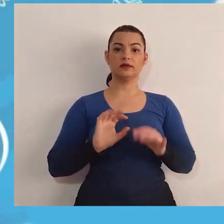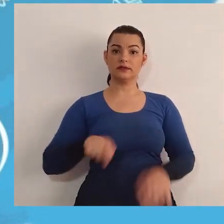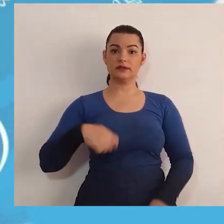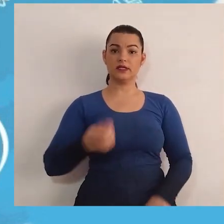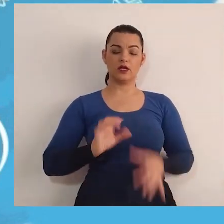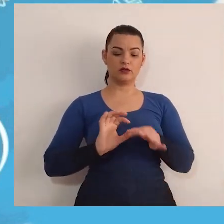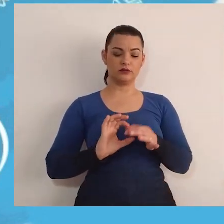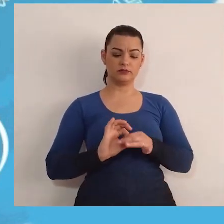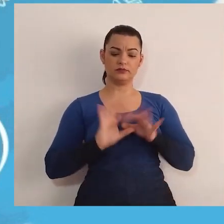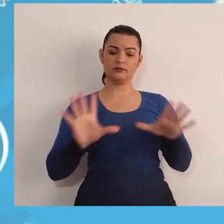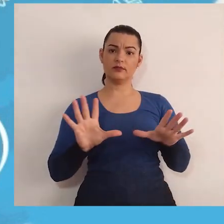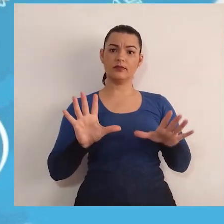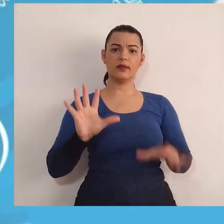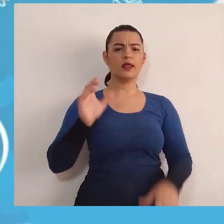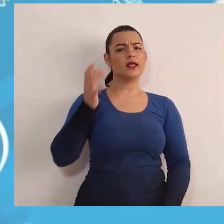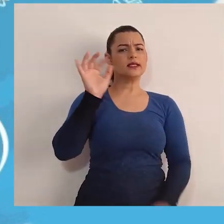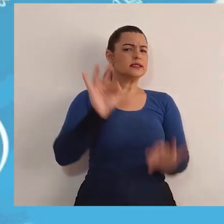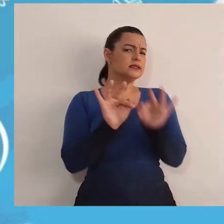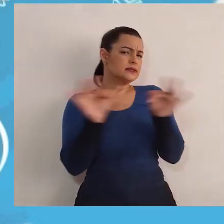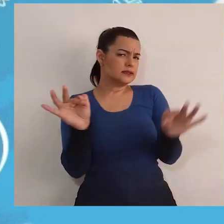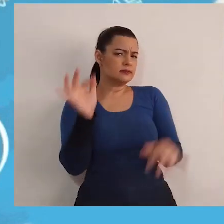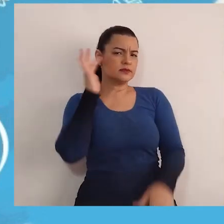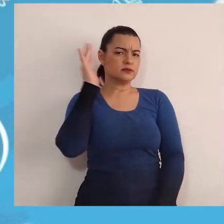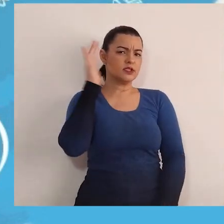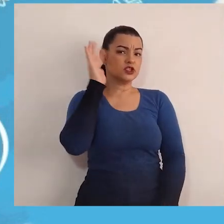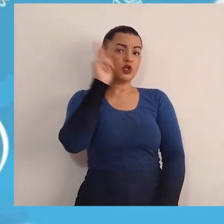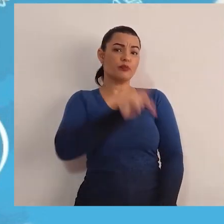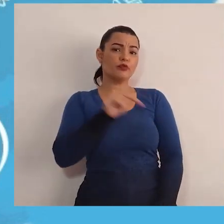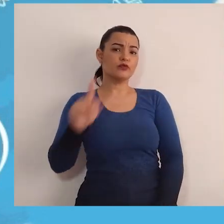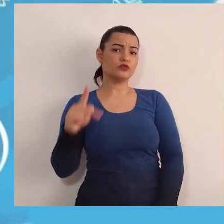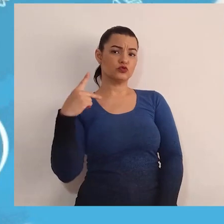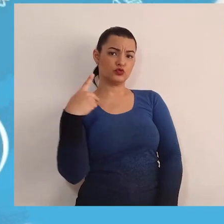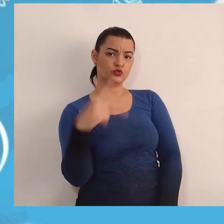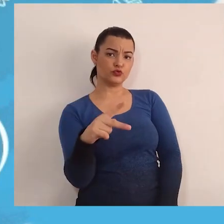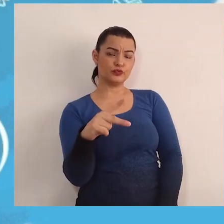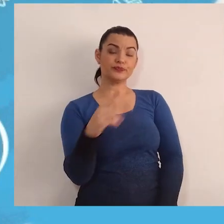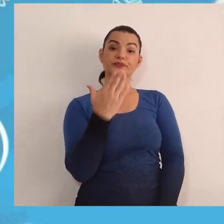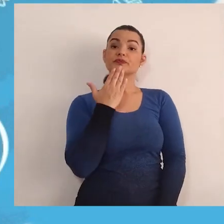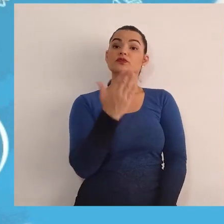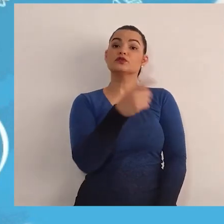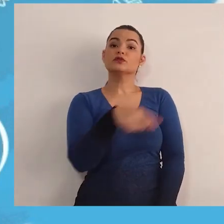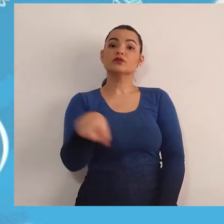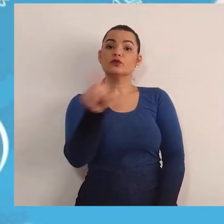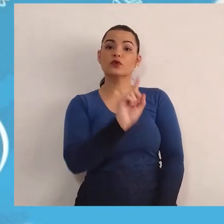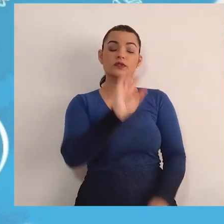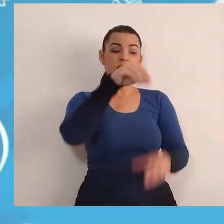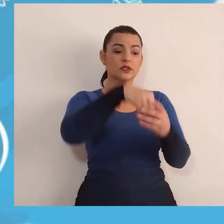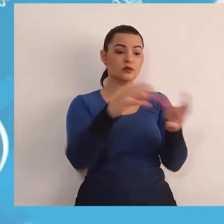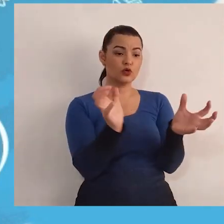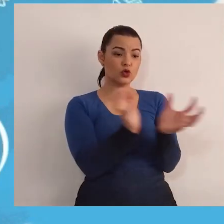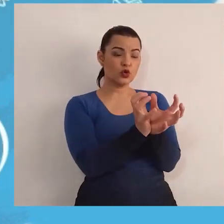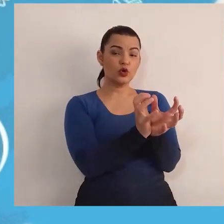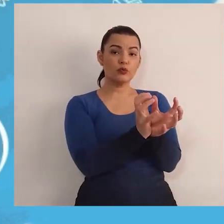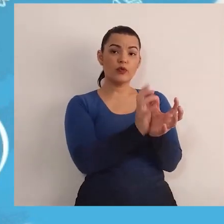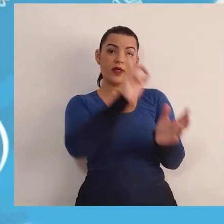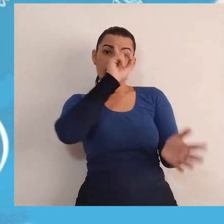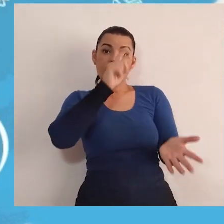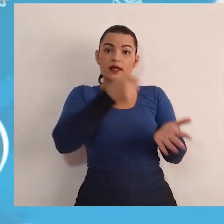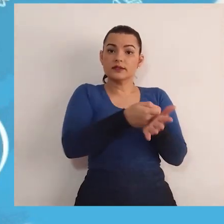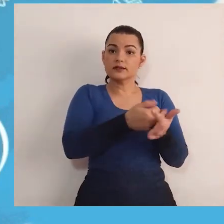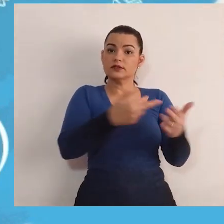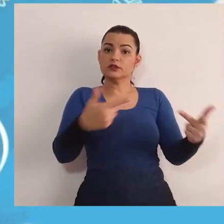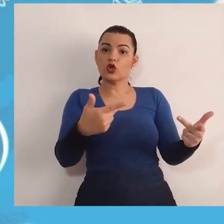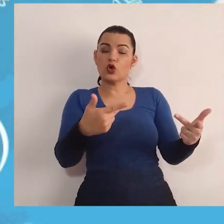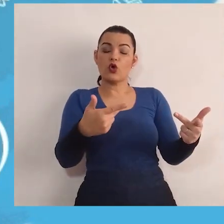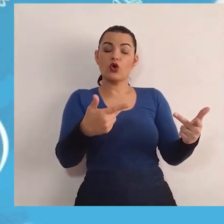imaginar que a sua professora ou o seu professor pediu para que vocês da turma entrassem num